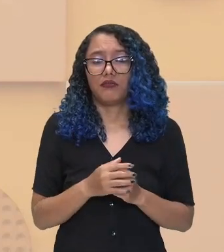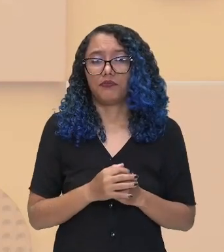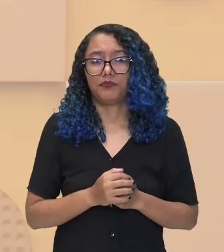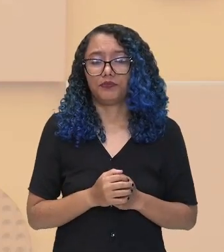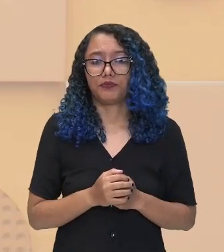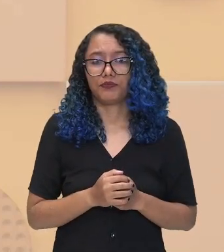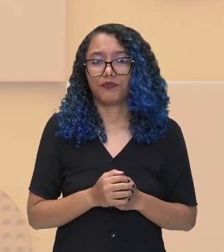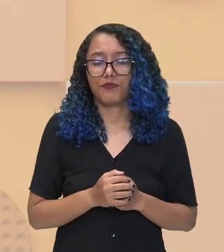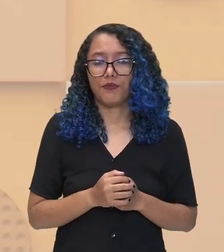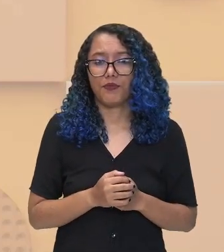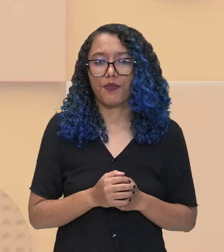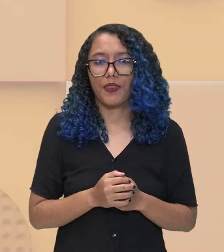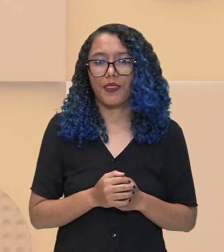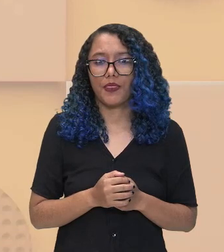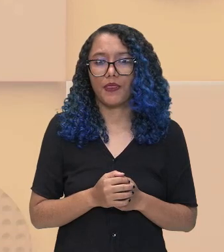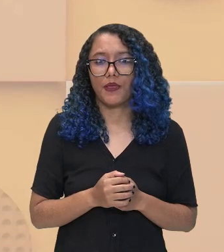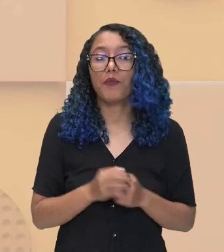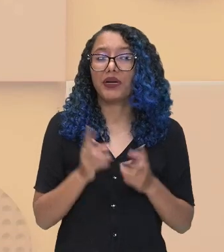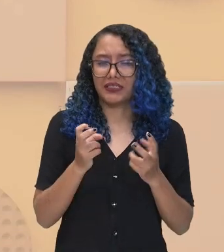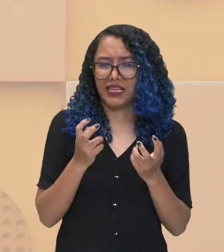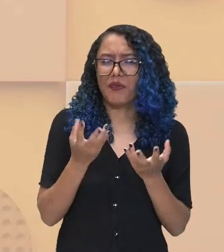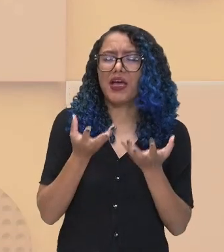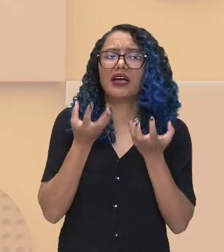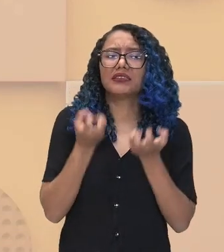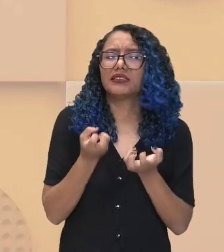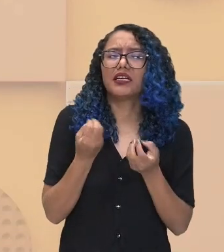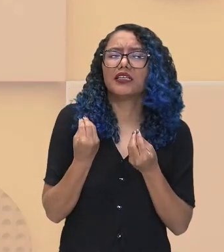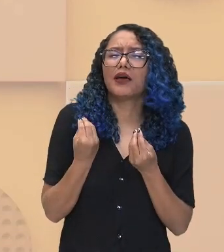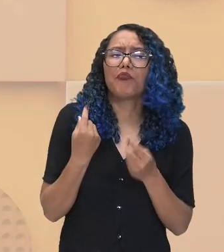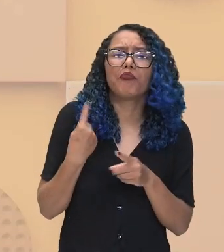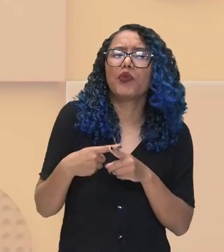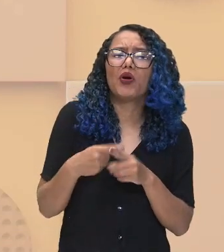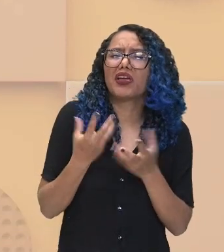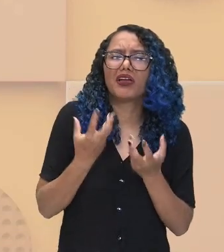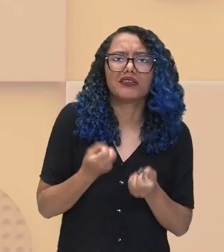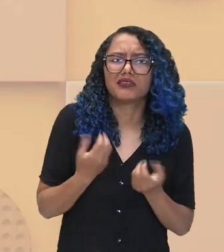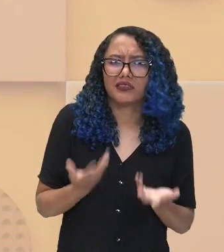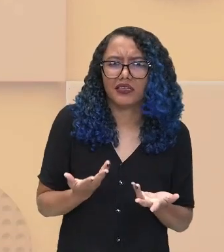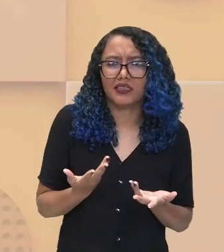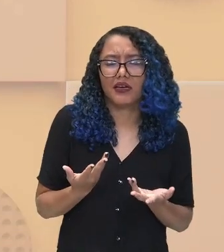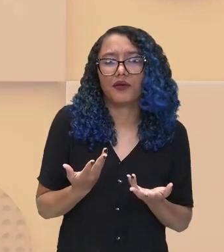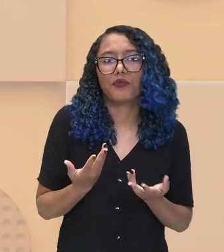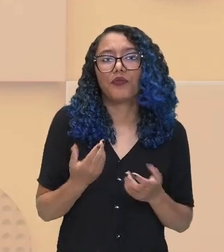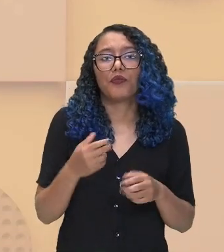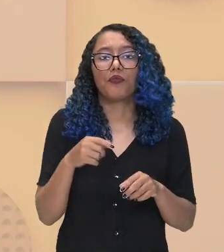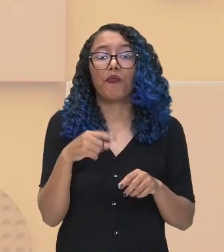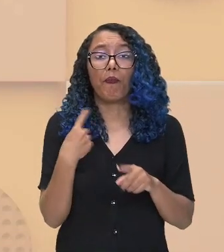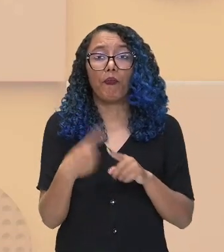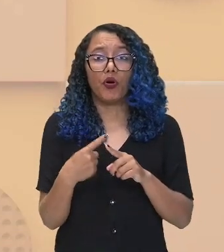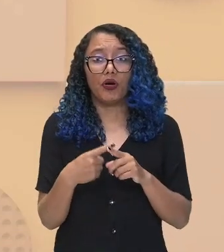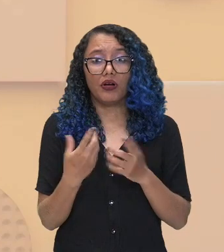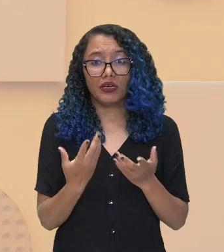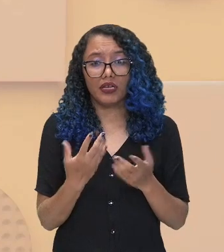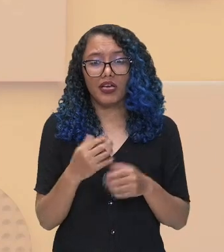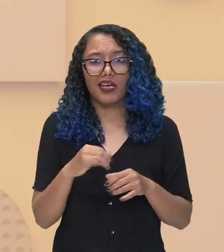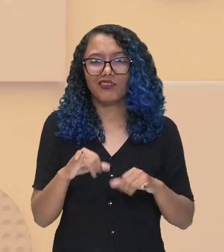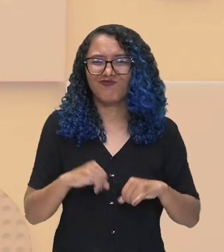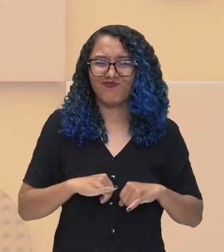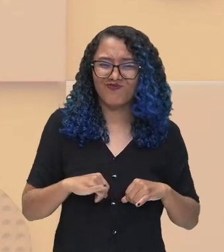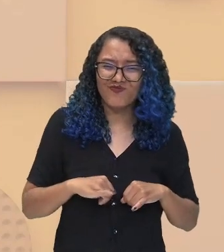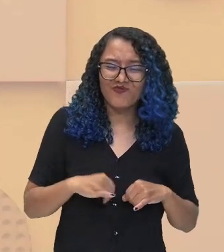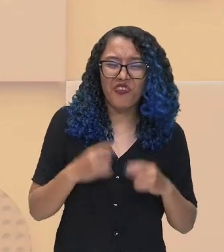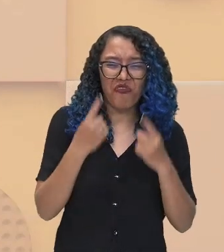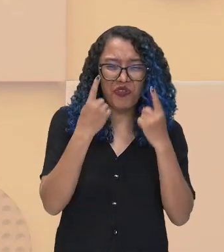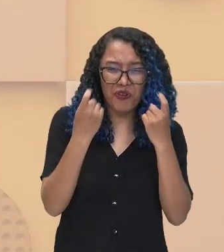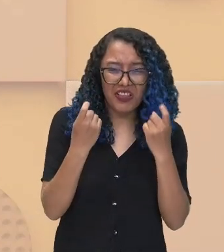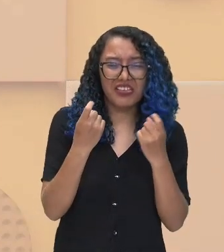que eles estavam aceitando essa cultura justamente para não chegarem ali também a sofrer consequências,